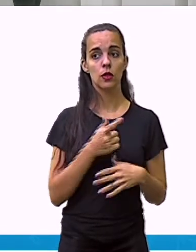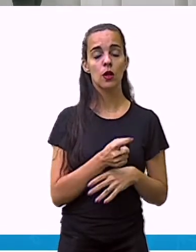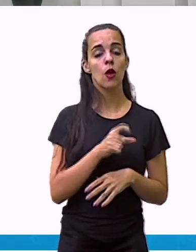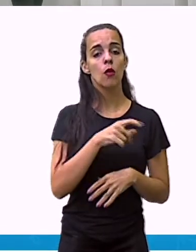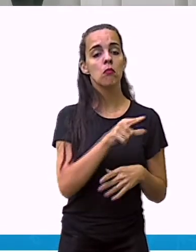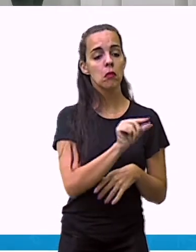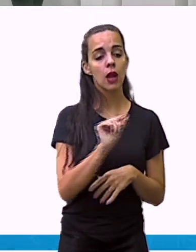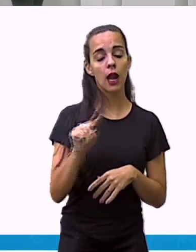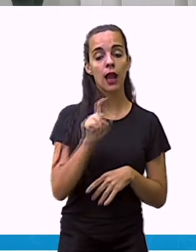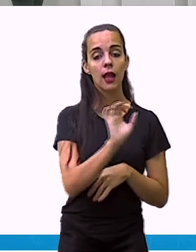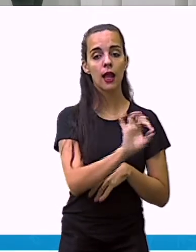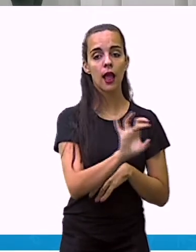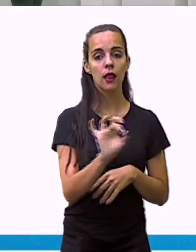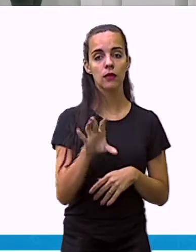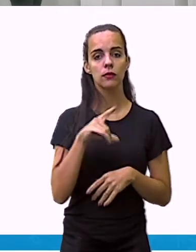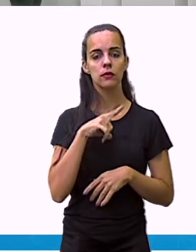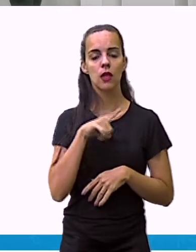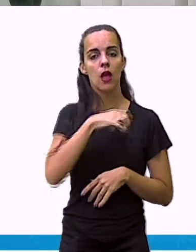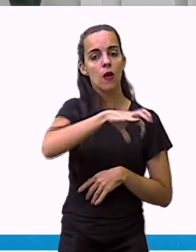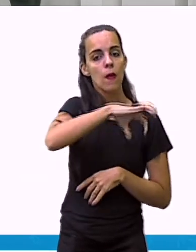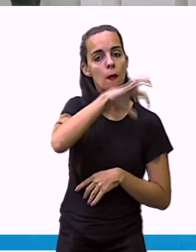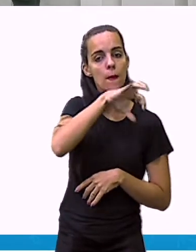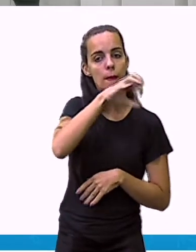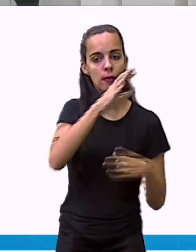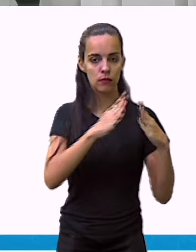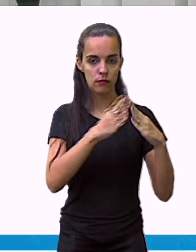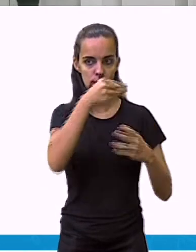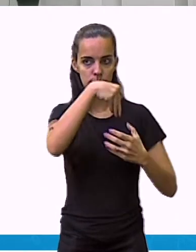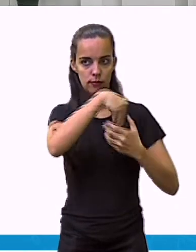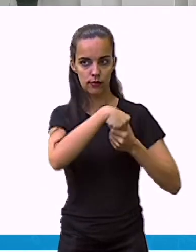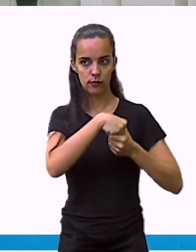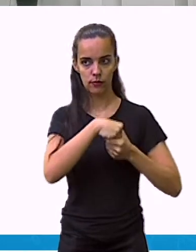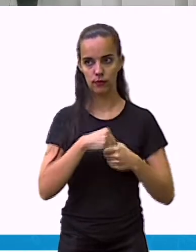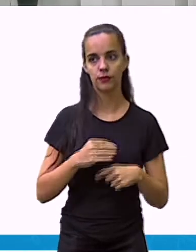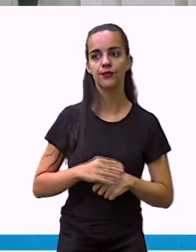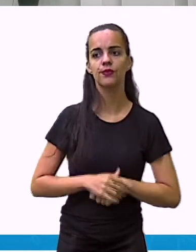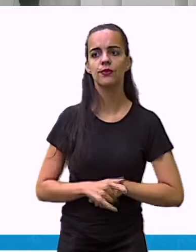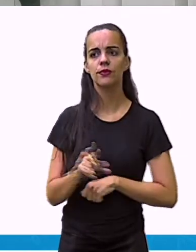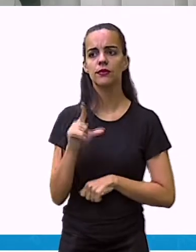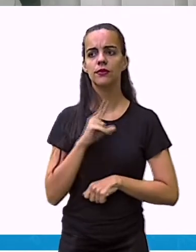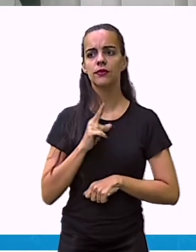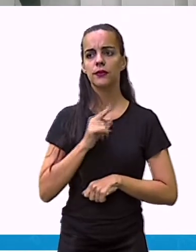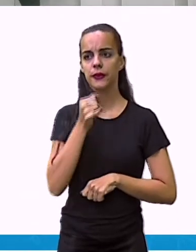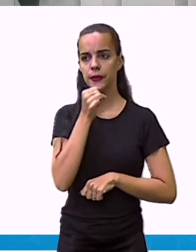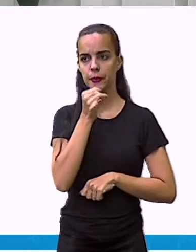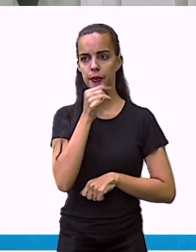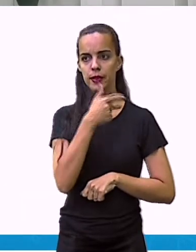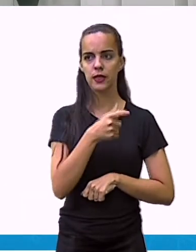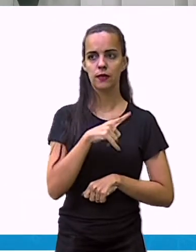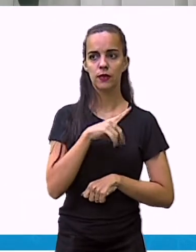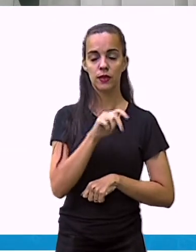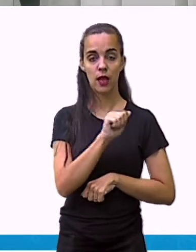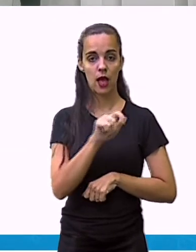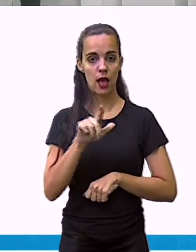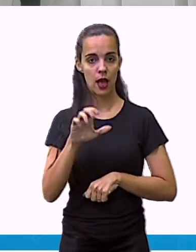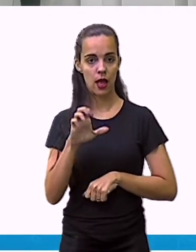estimação preferidos das crianças ou o que eles têm. Então nós temos aqui o Alec,